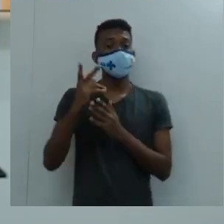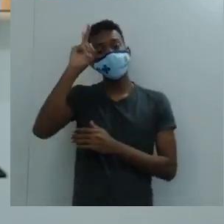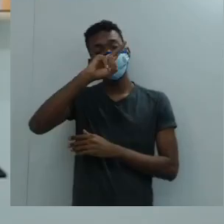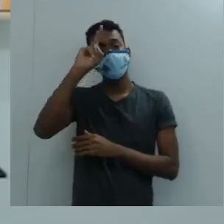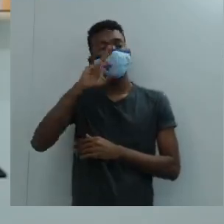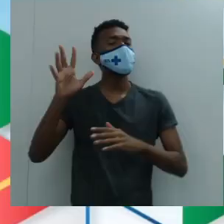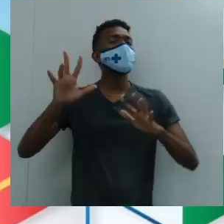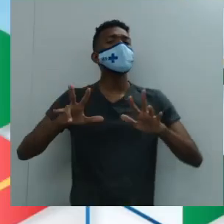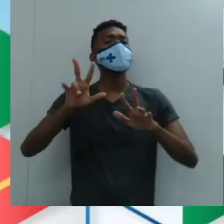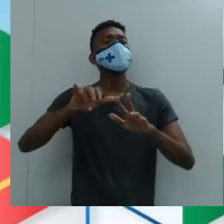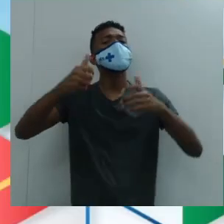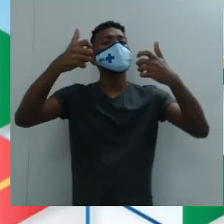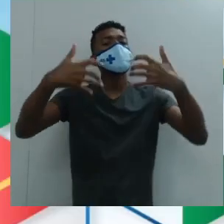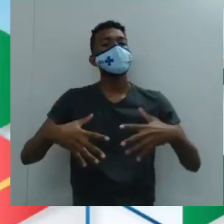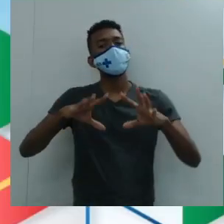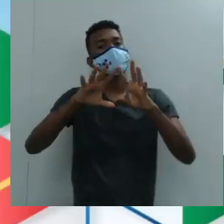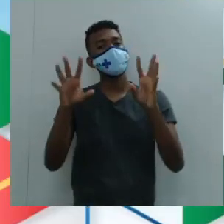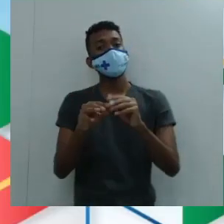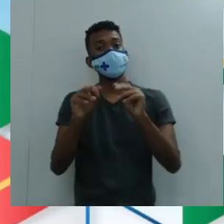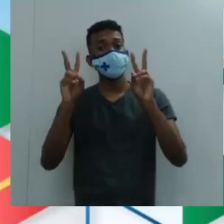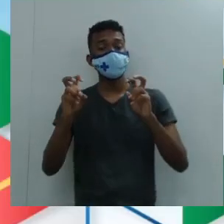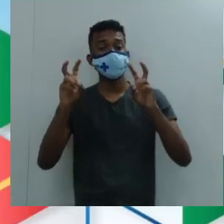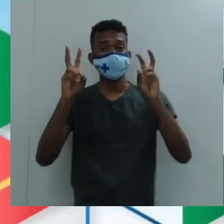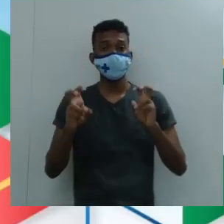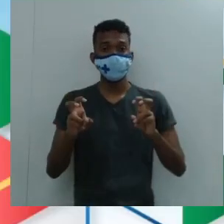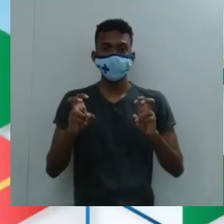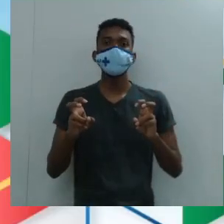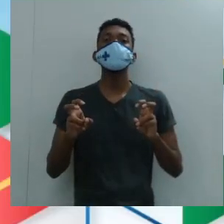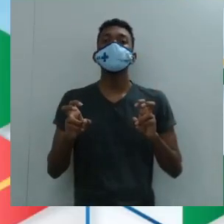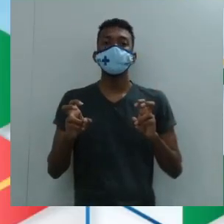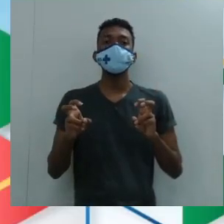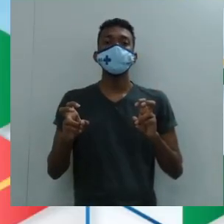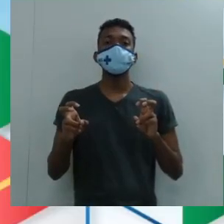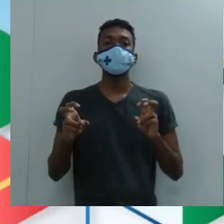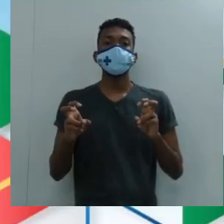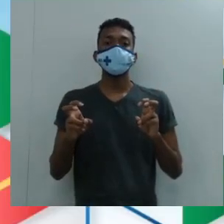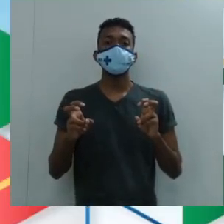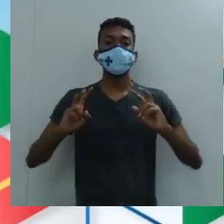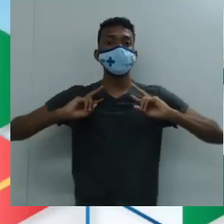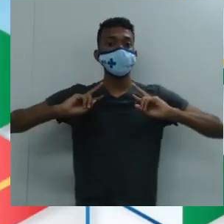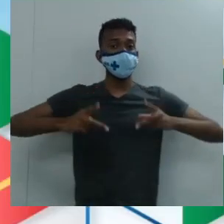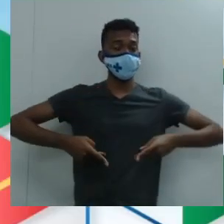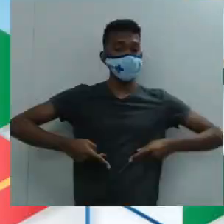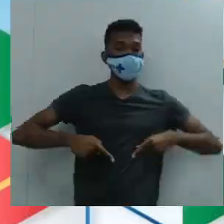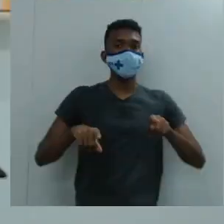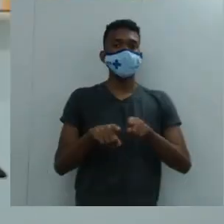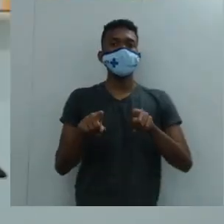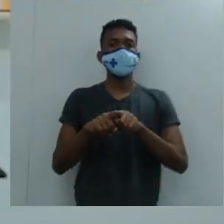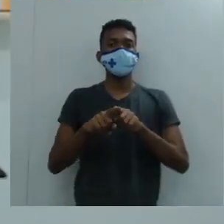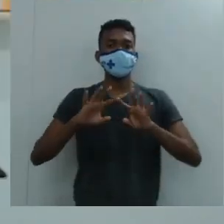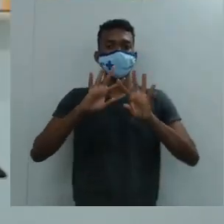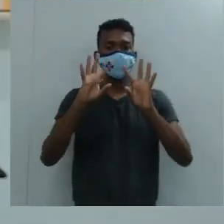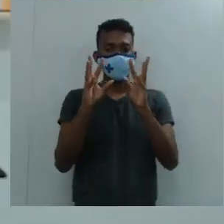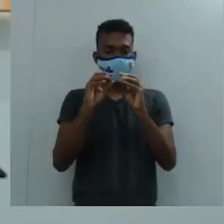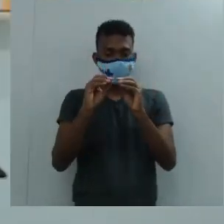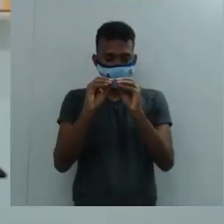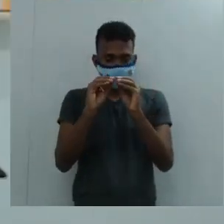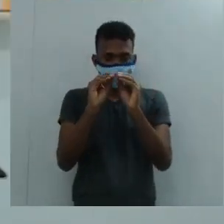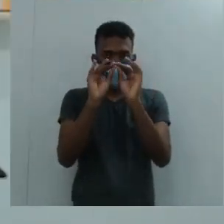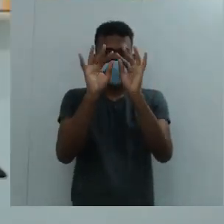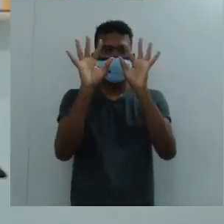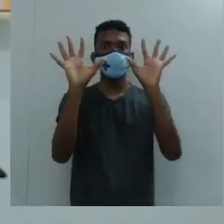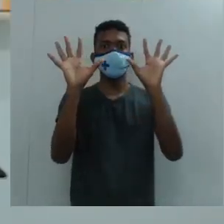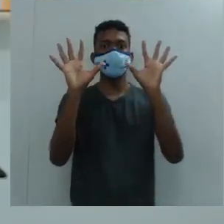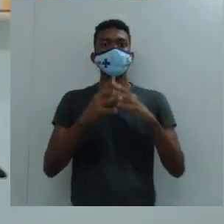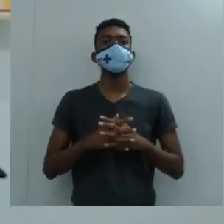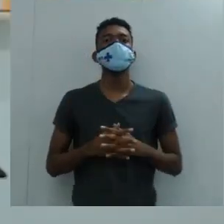sobre o humanismo e o renascimento, não é? Então o que é o humanismo e o que é o renascimento?